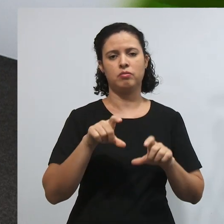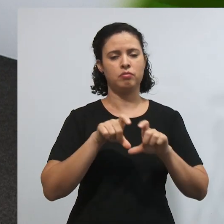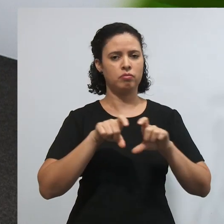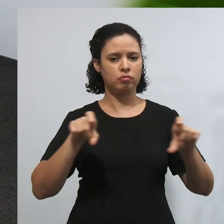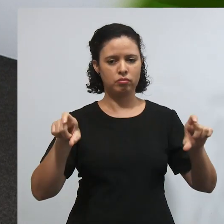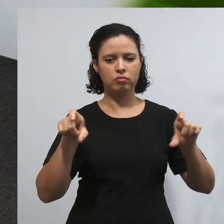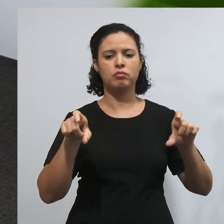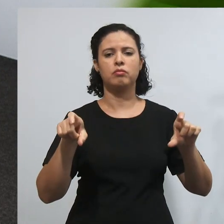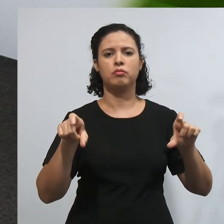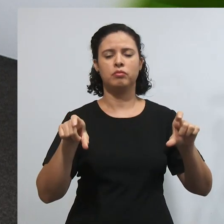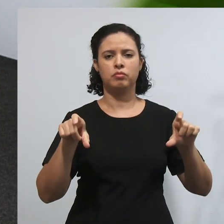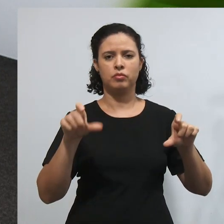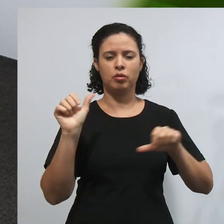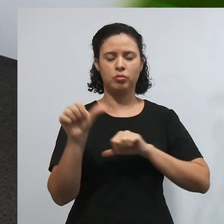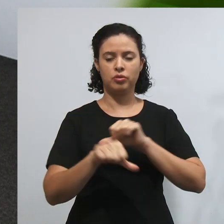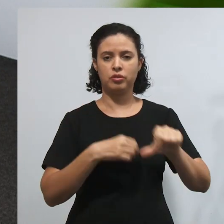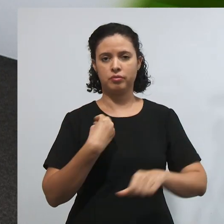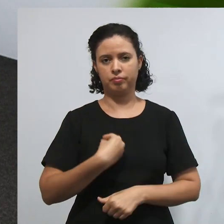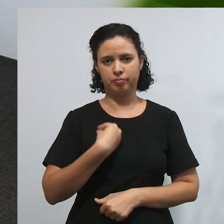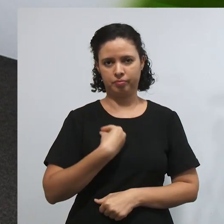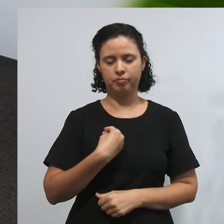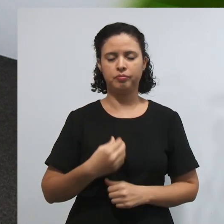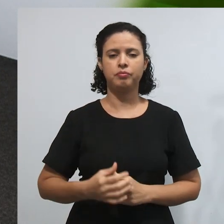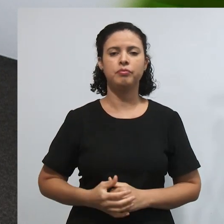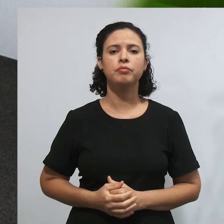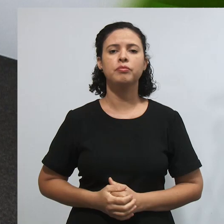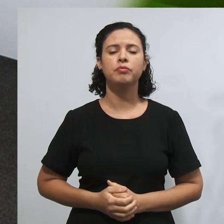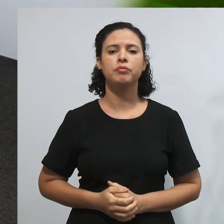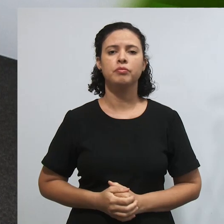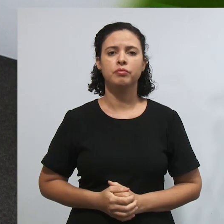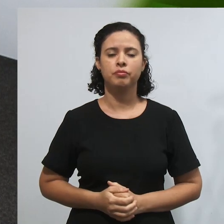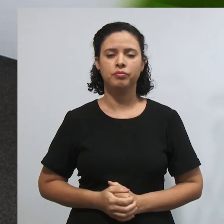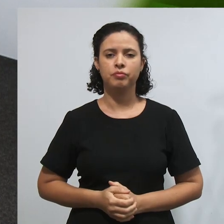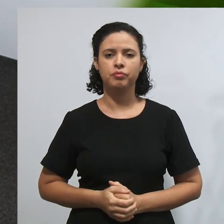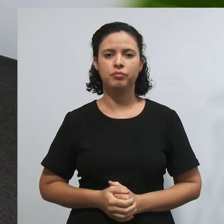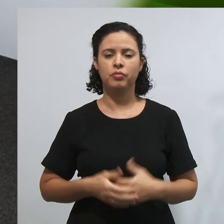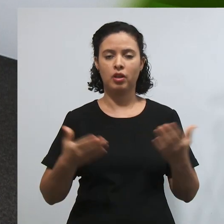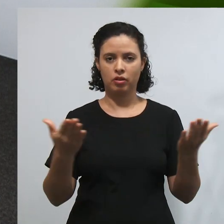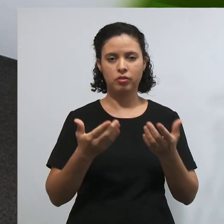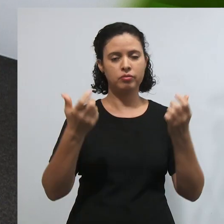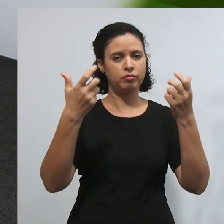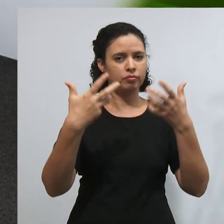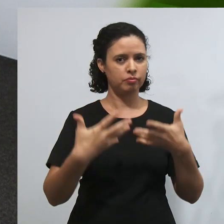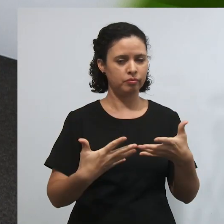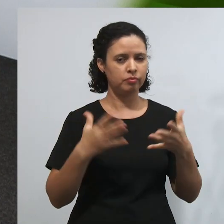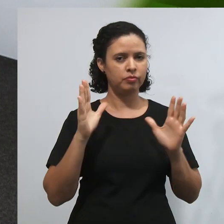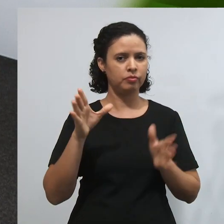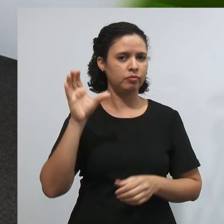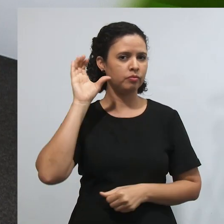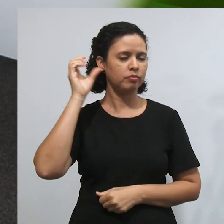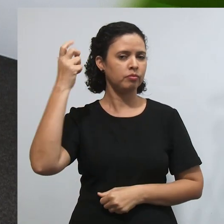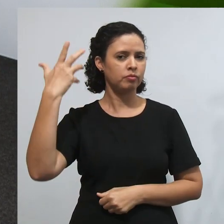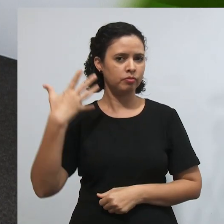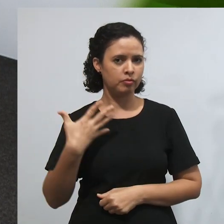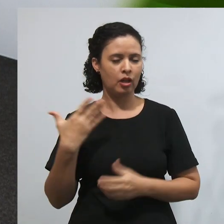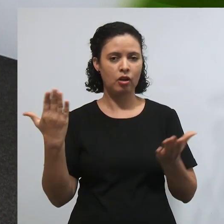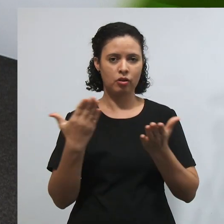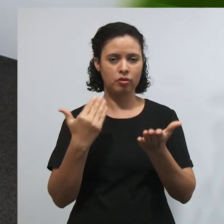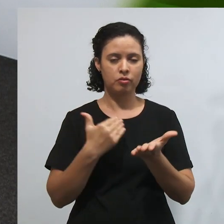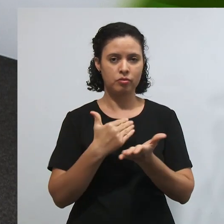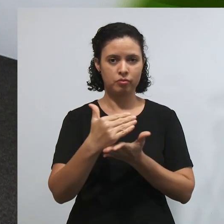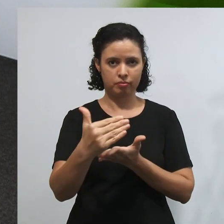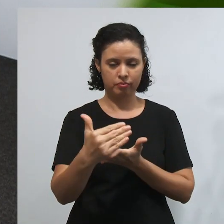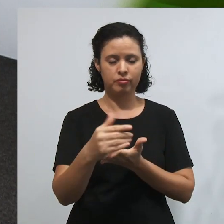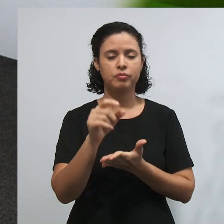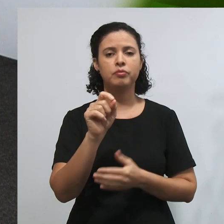embaixo, está escrito Mudando Realidades. Agora que acabei de fazer minha audiodescrição, de fato, podemos